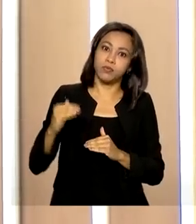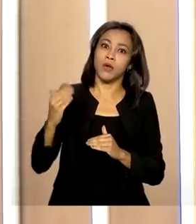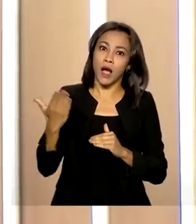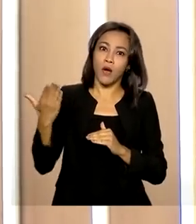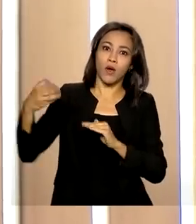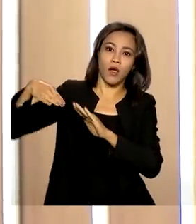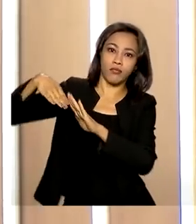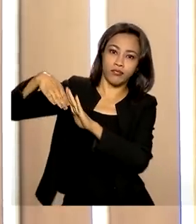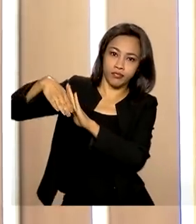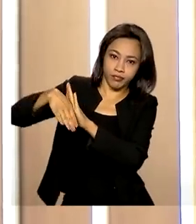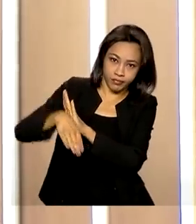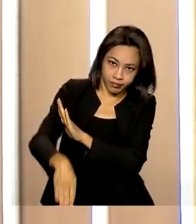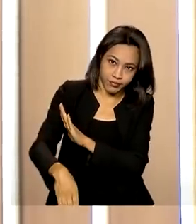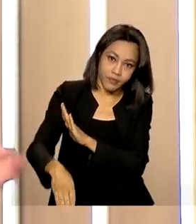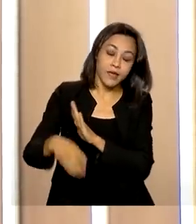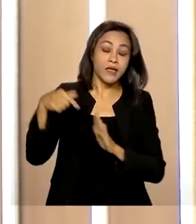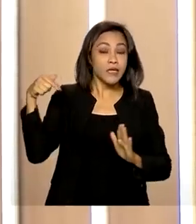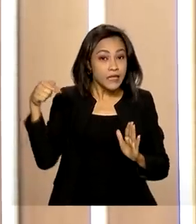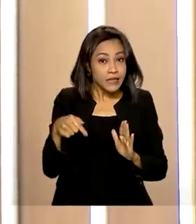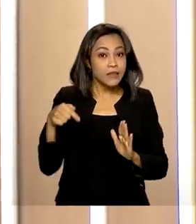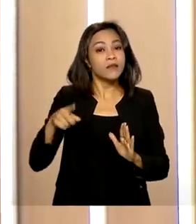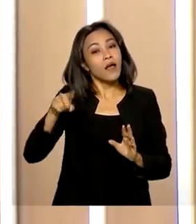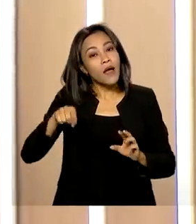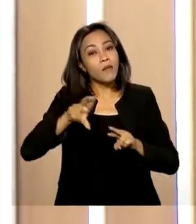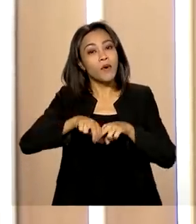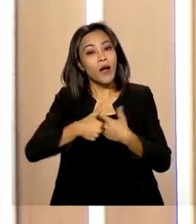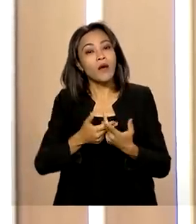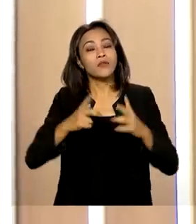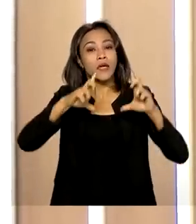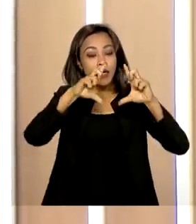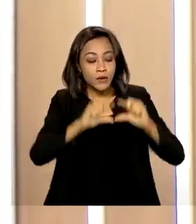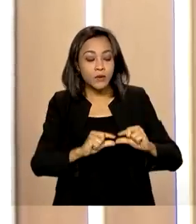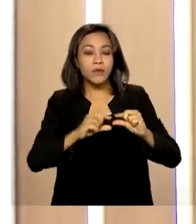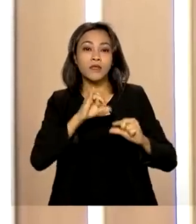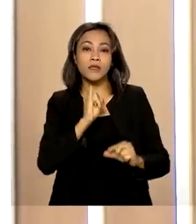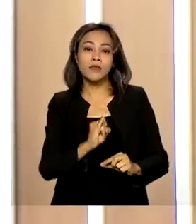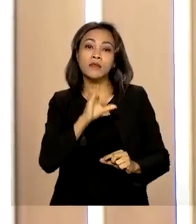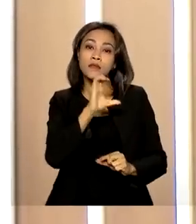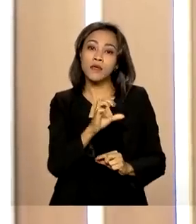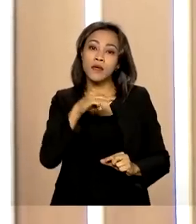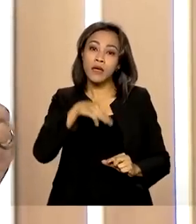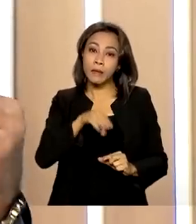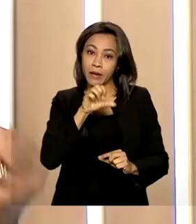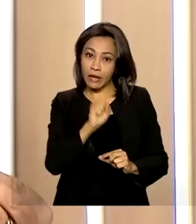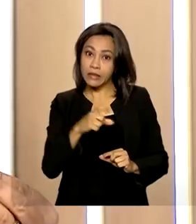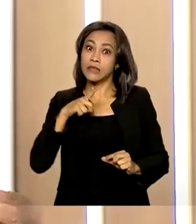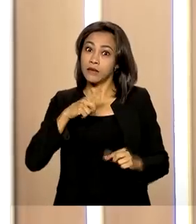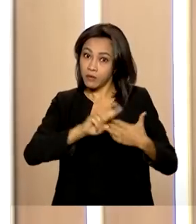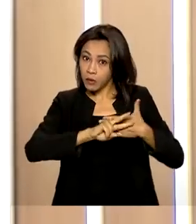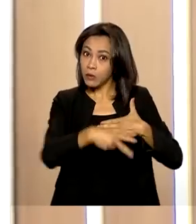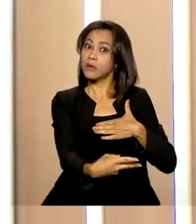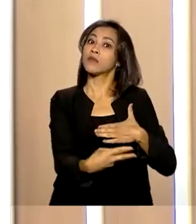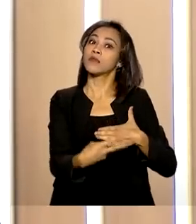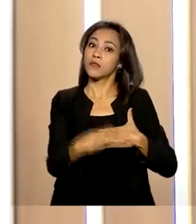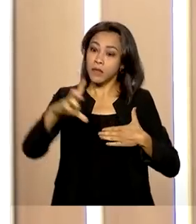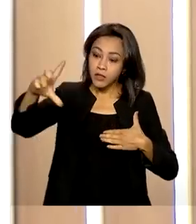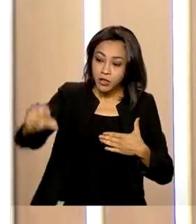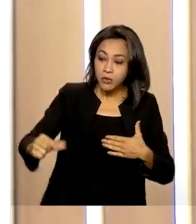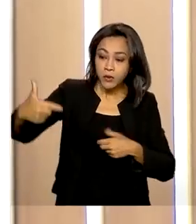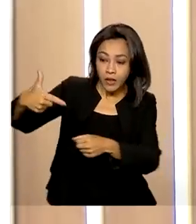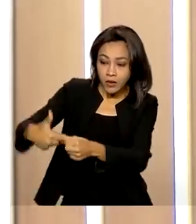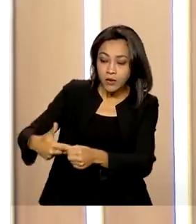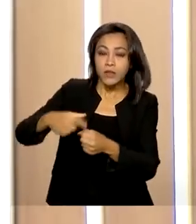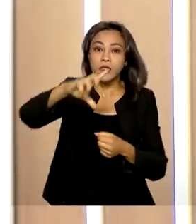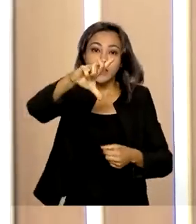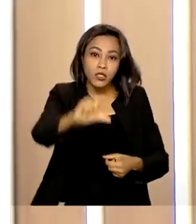queda. Isso foi reforçado também pela redução dos ICMS, que tiveram um impacto muito grande na diminuição do preço da gasolina e